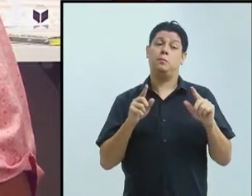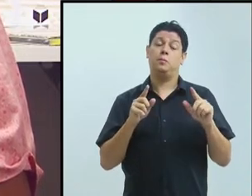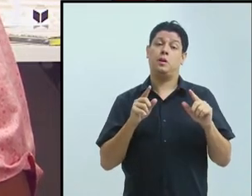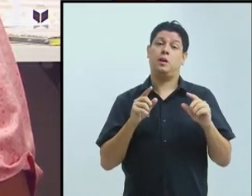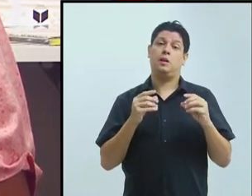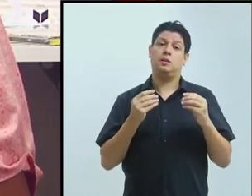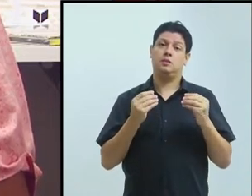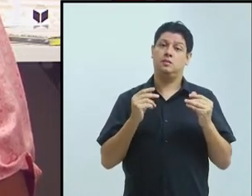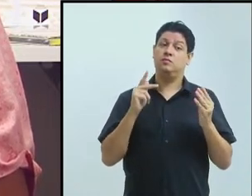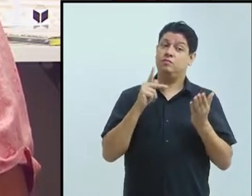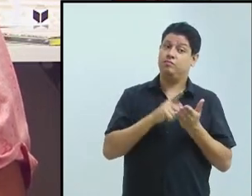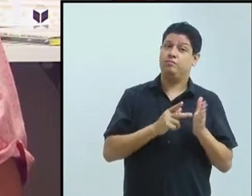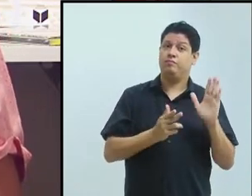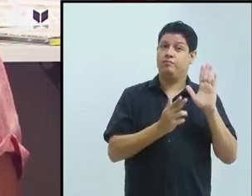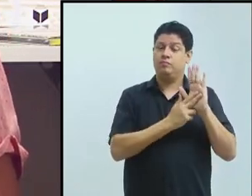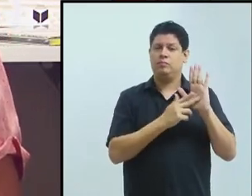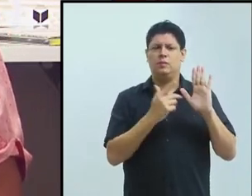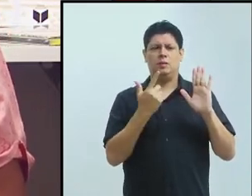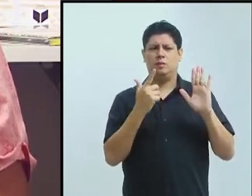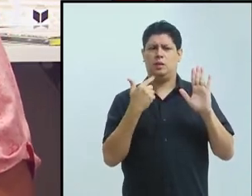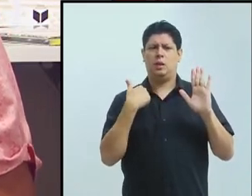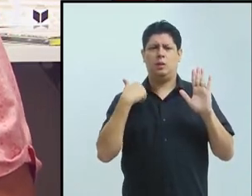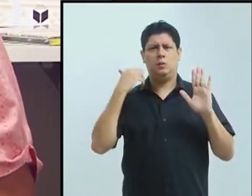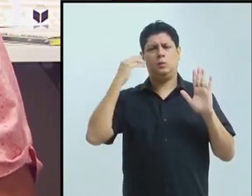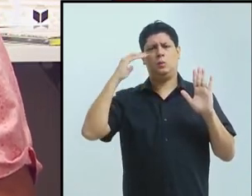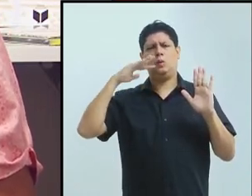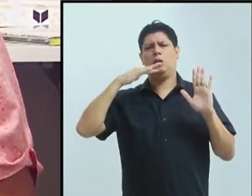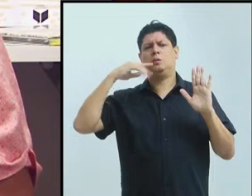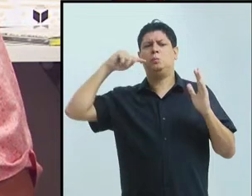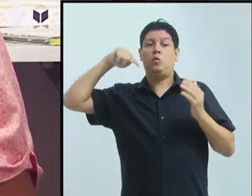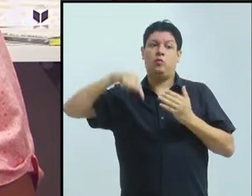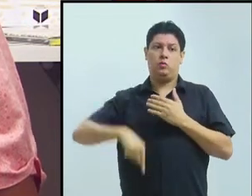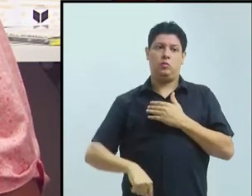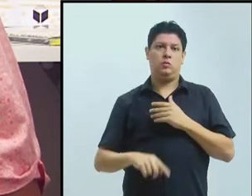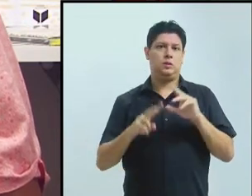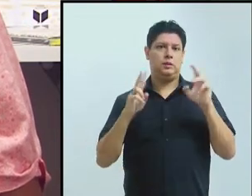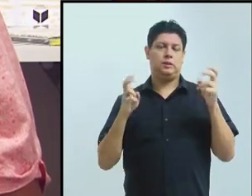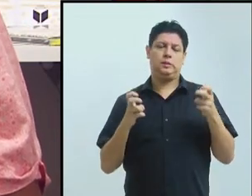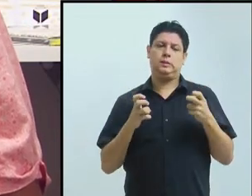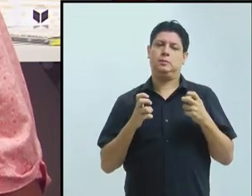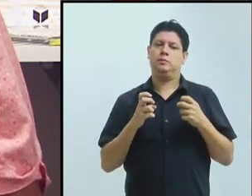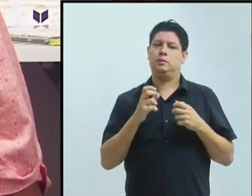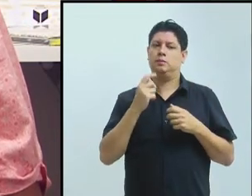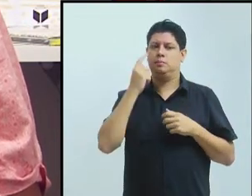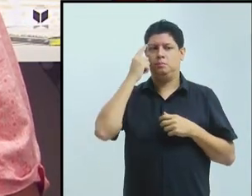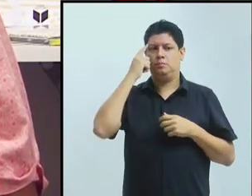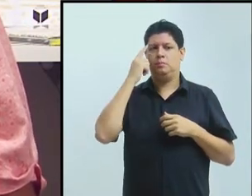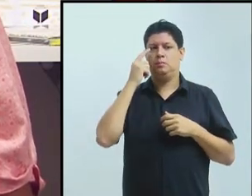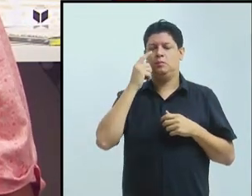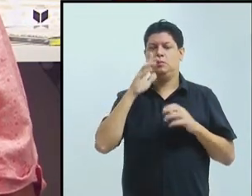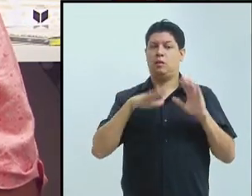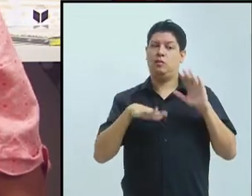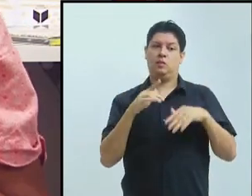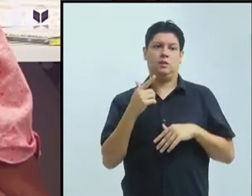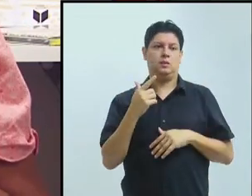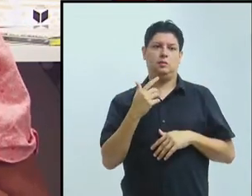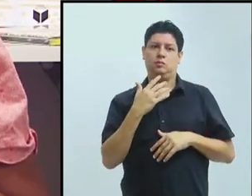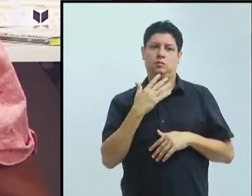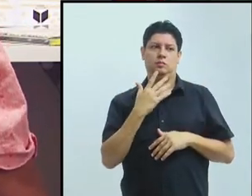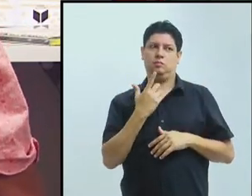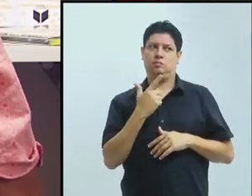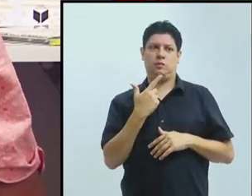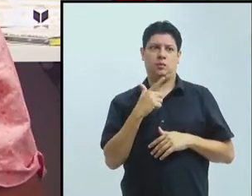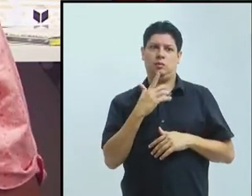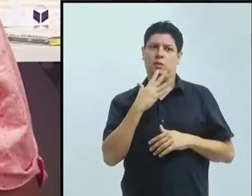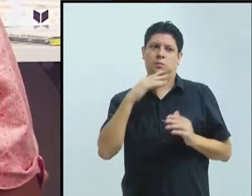muito sistemática sobre o assunto. E, por conta disso, eu acabei fazendo uma escolha que eu acho que vai combinar